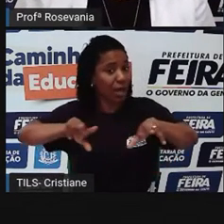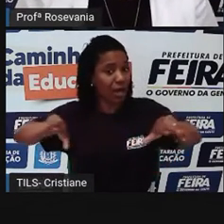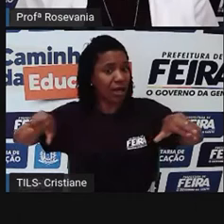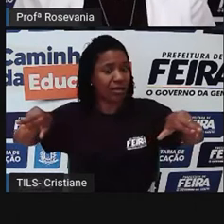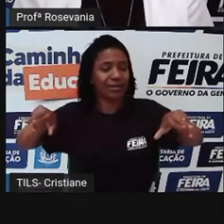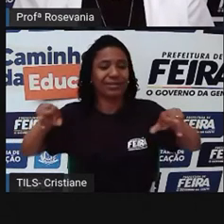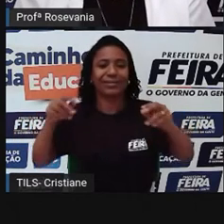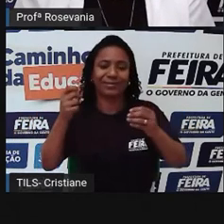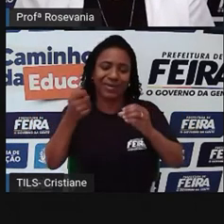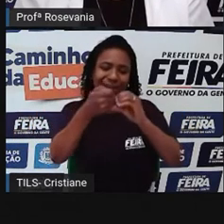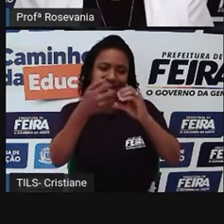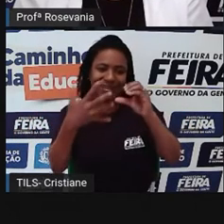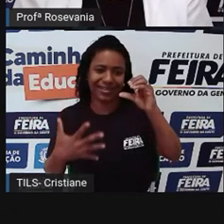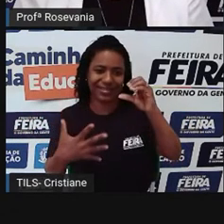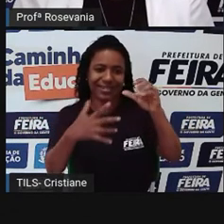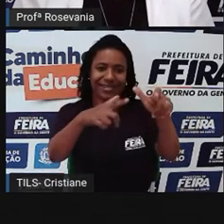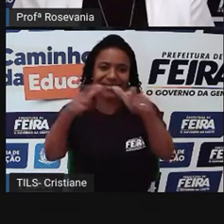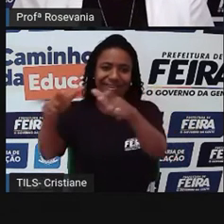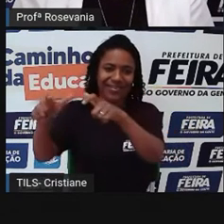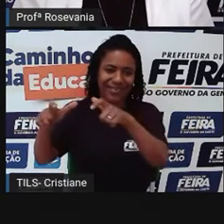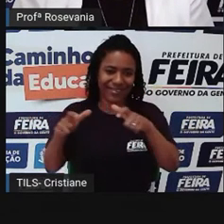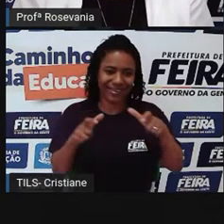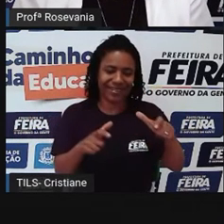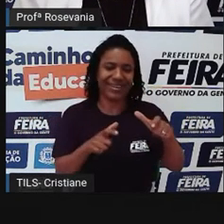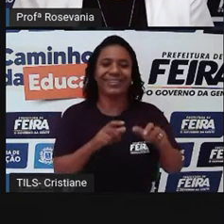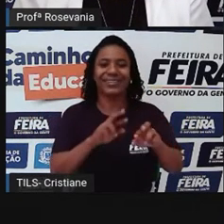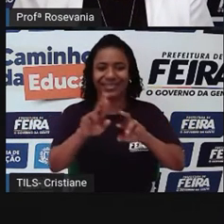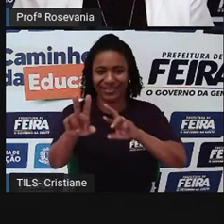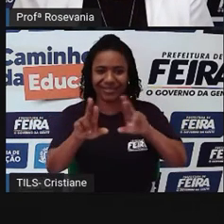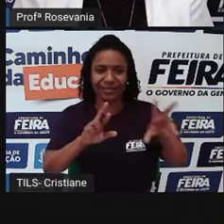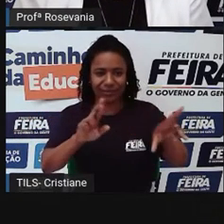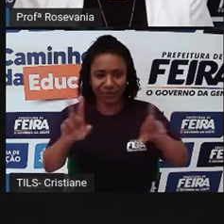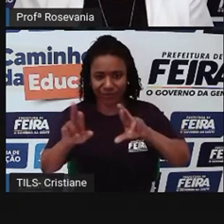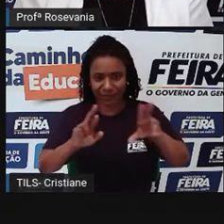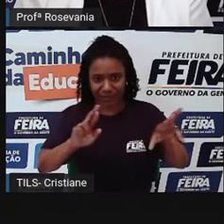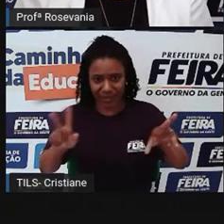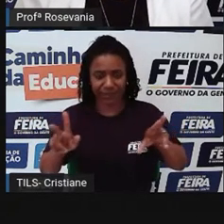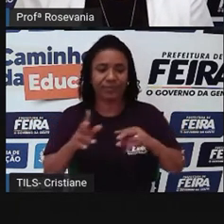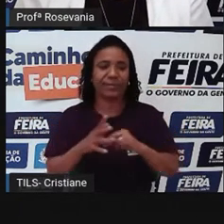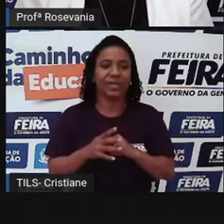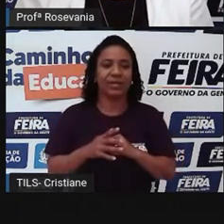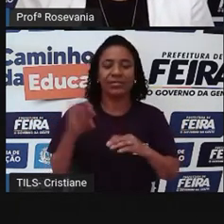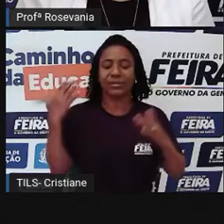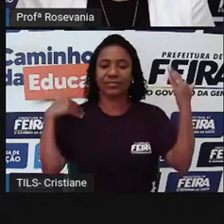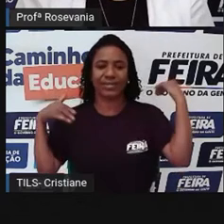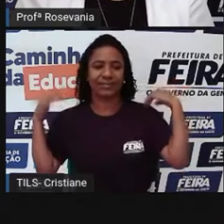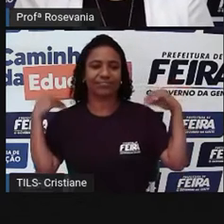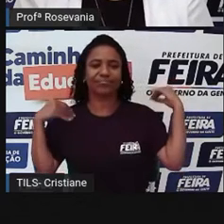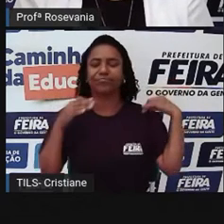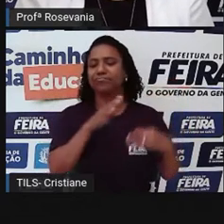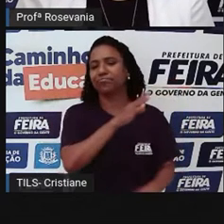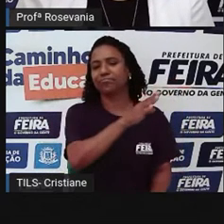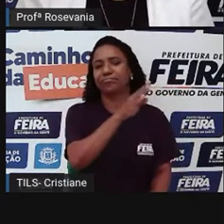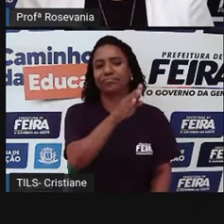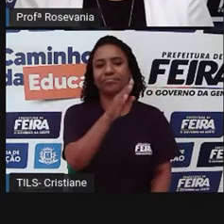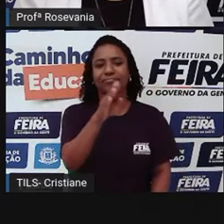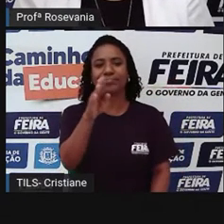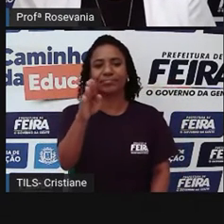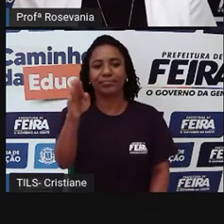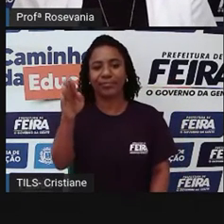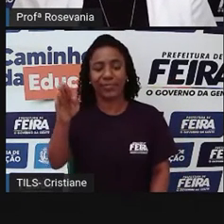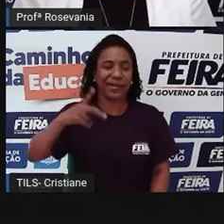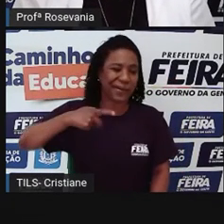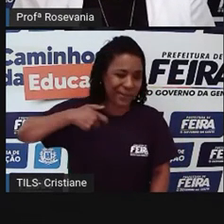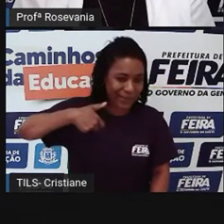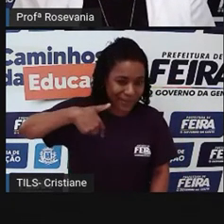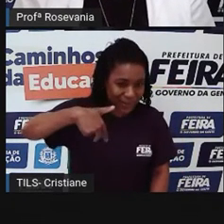características totalmente diferentes. E esse fato de você andar para procurar, as coisas às vezes não ficam muito próximas